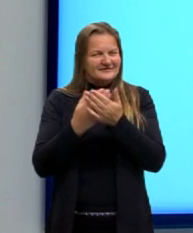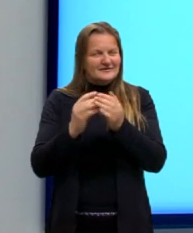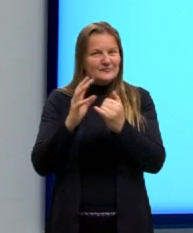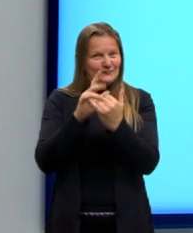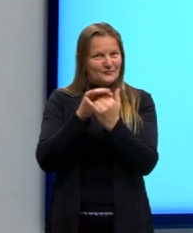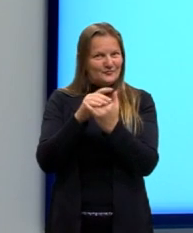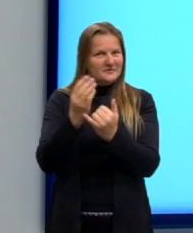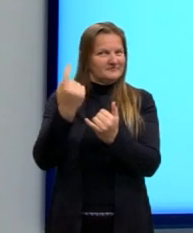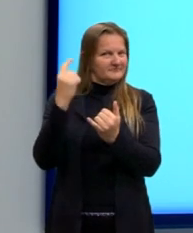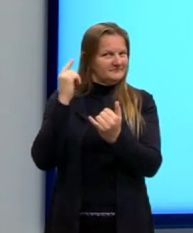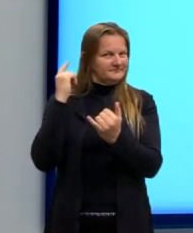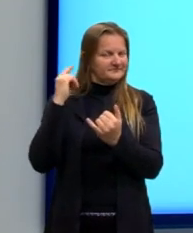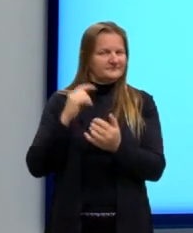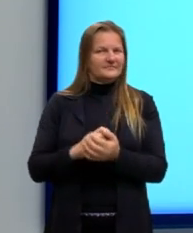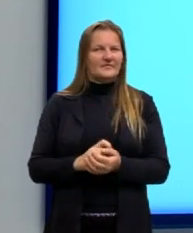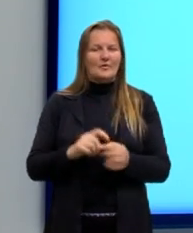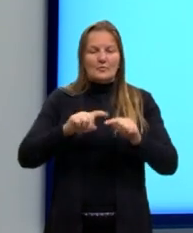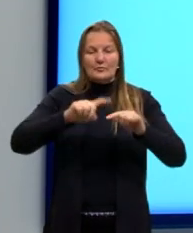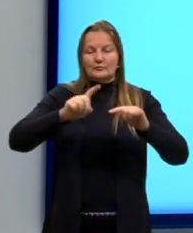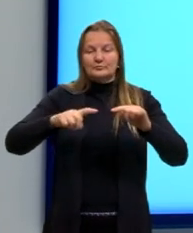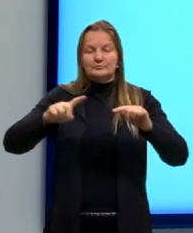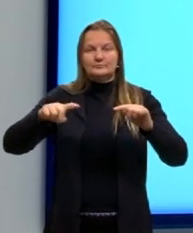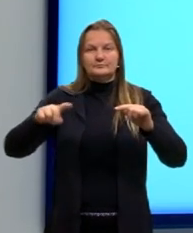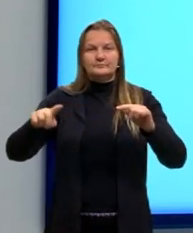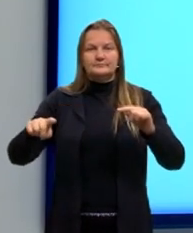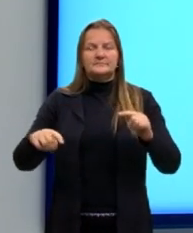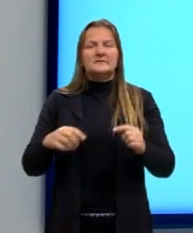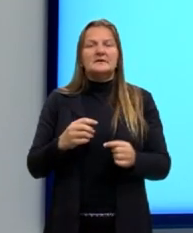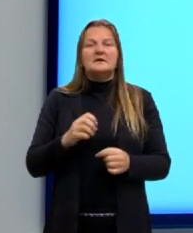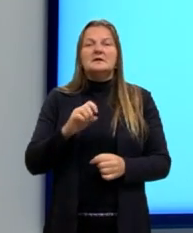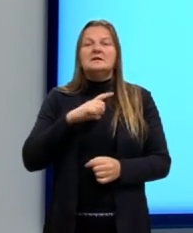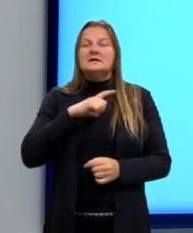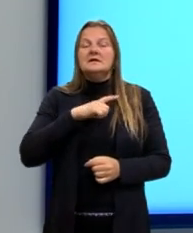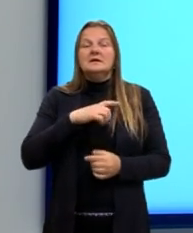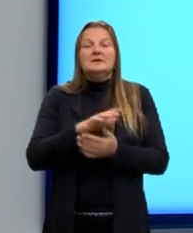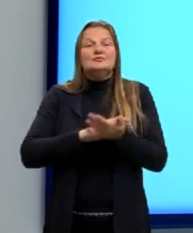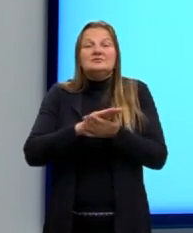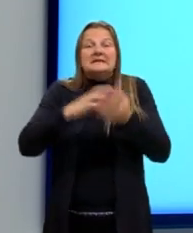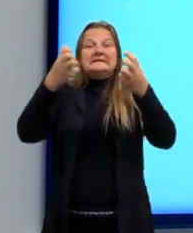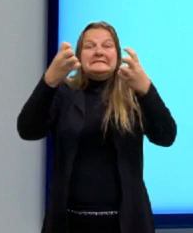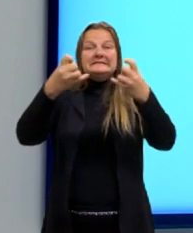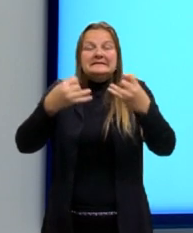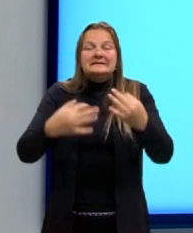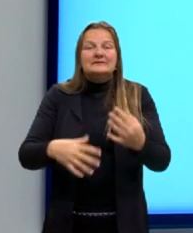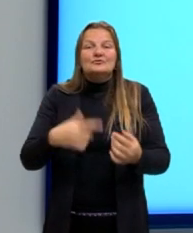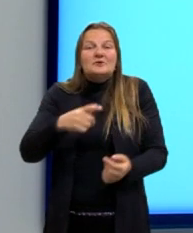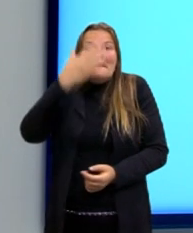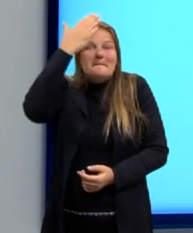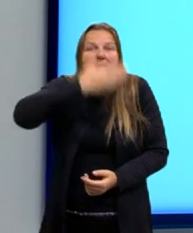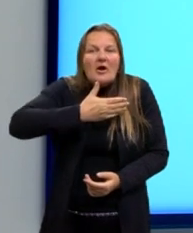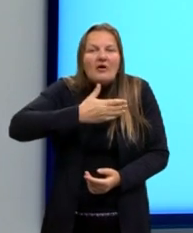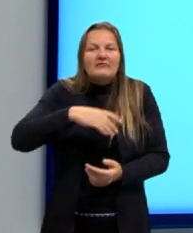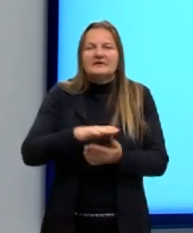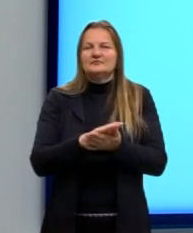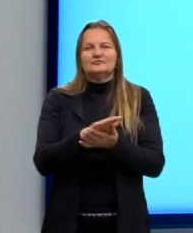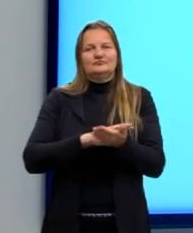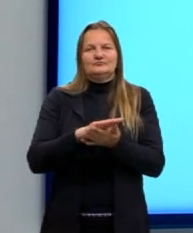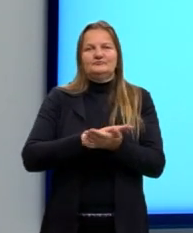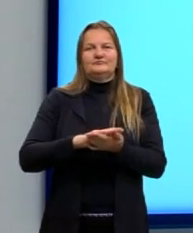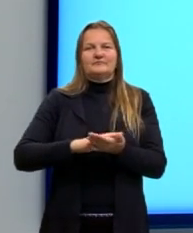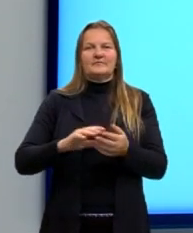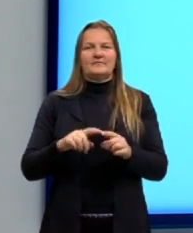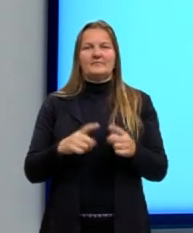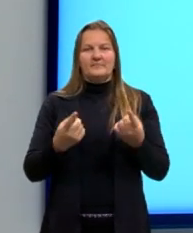desenvolvimento da ondulatória, ele defendia sem explicação, sem demonstração experimental, na